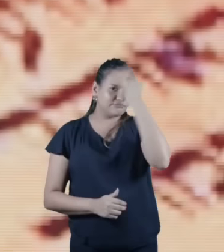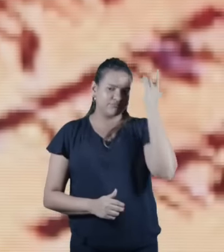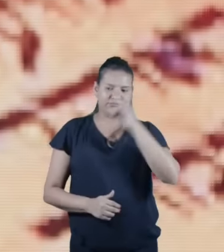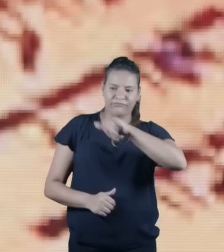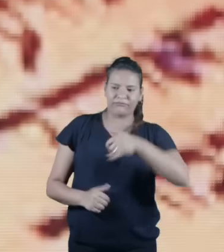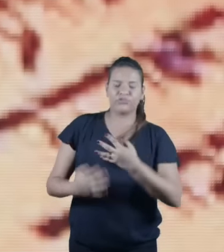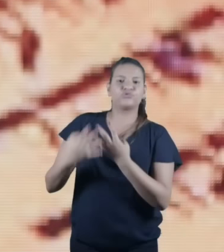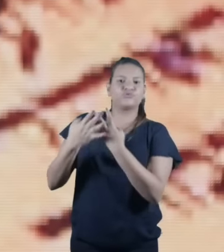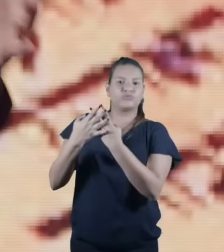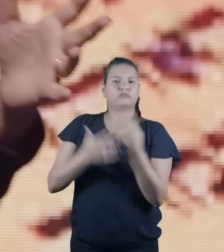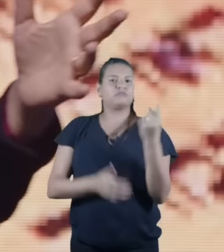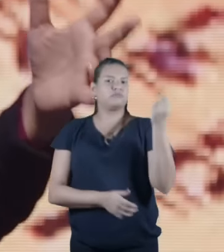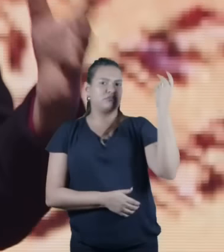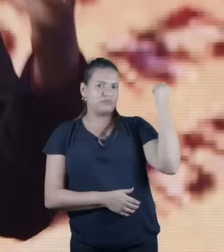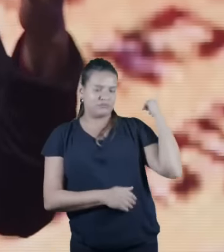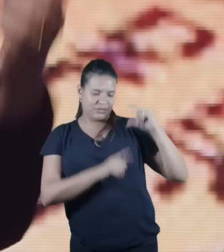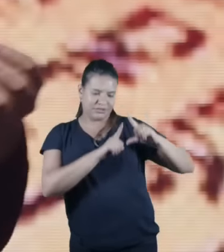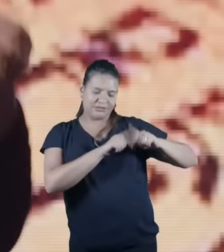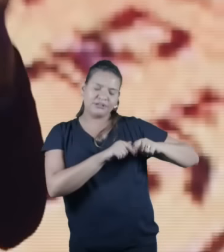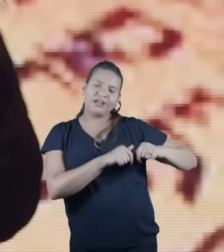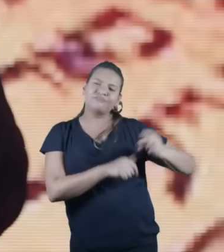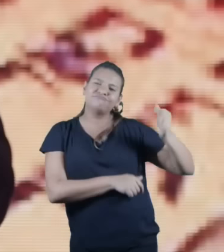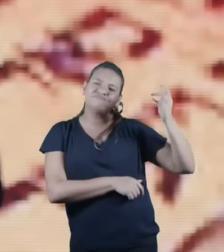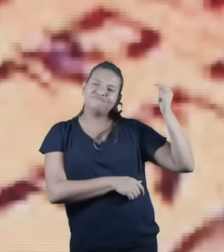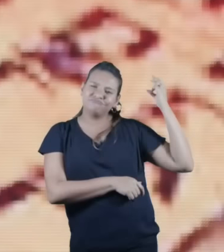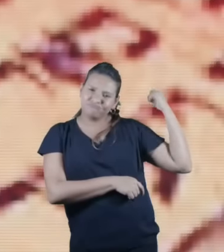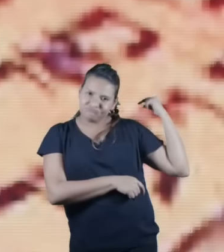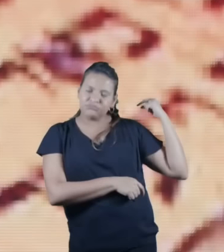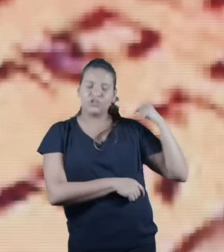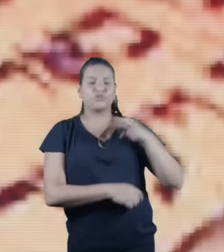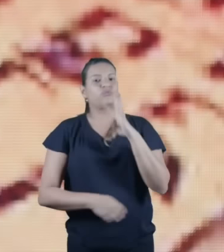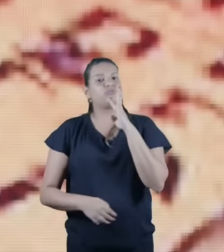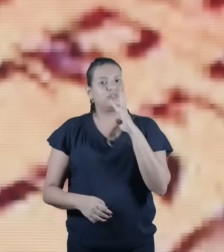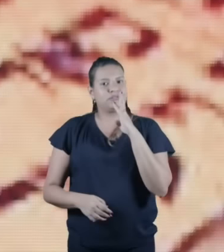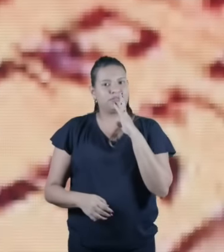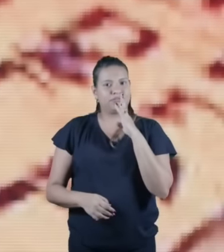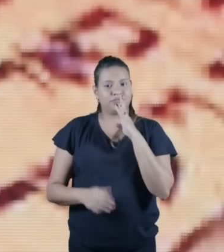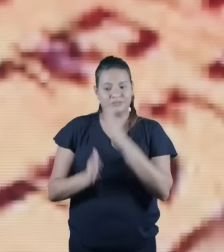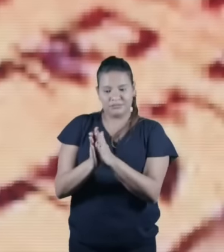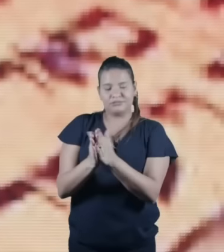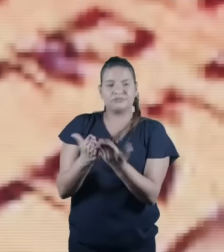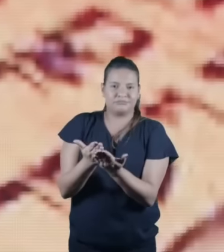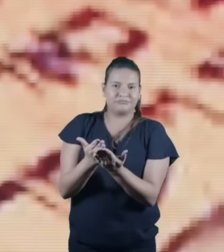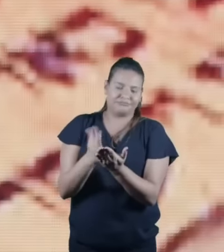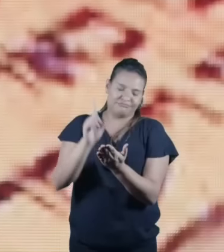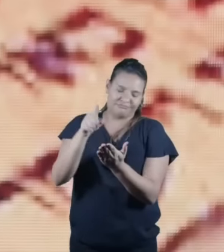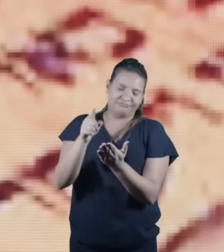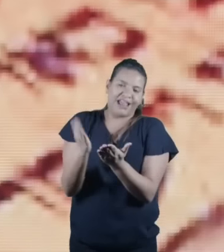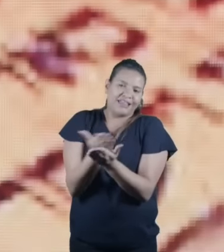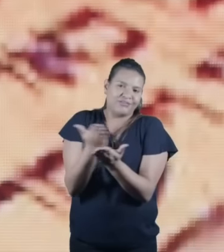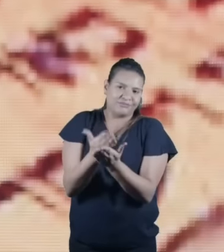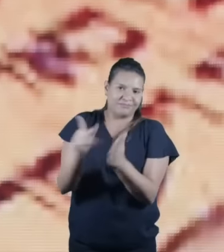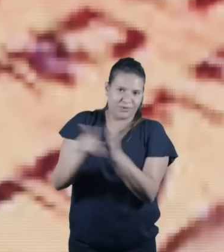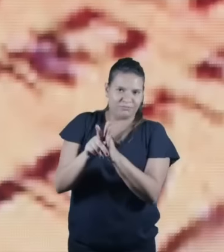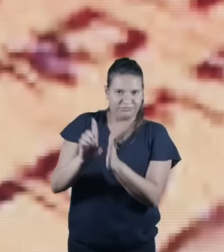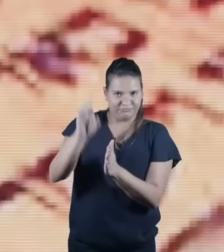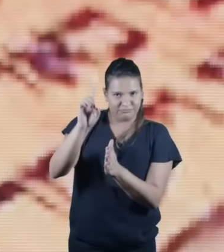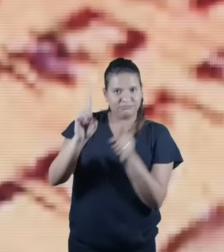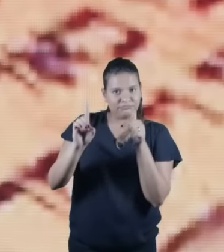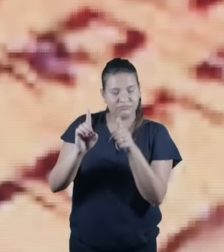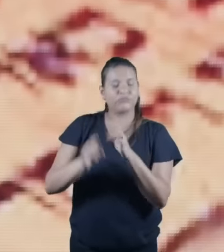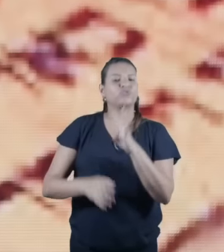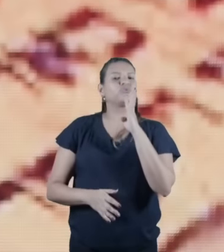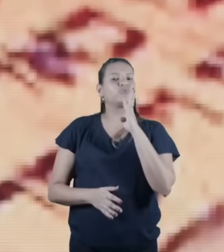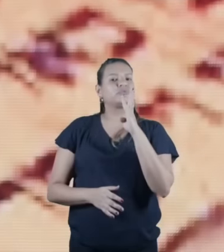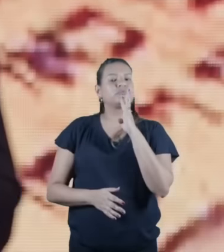mil e quinhentos, três mil anos atrás, conhecia esses livros. E por conhecer os livros dos profetas, também conhecia